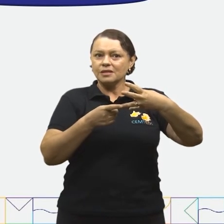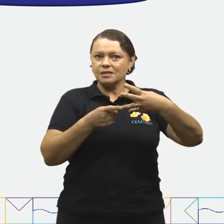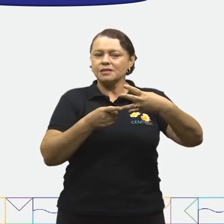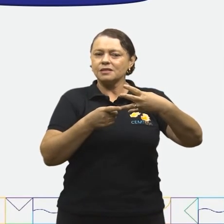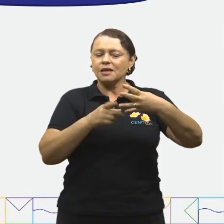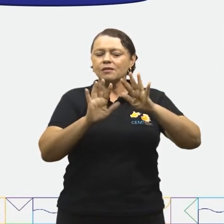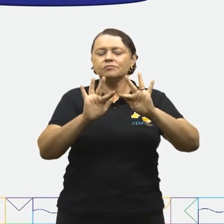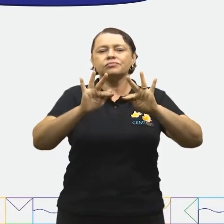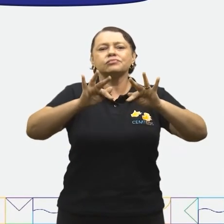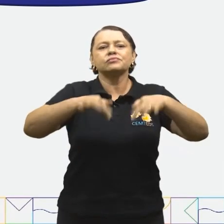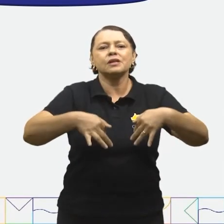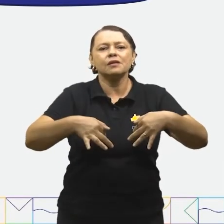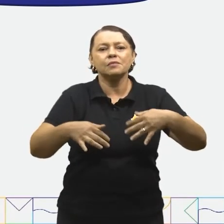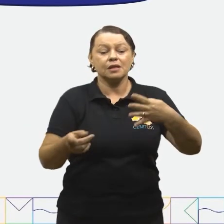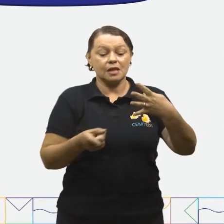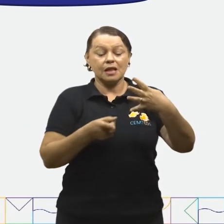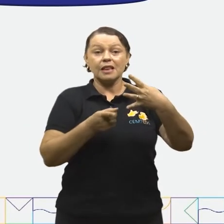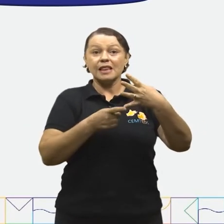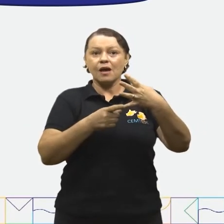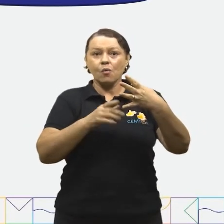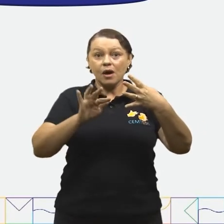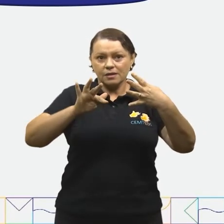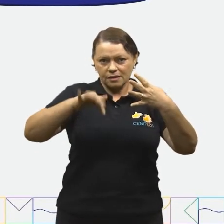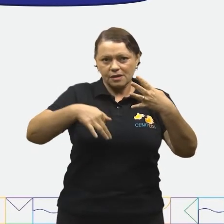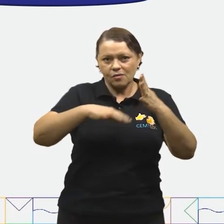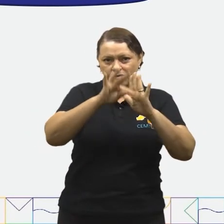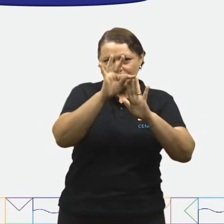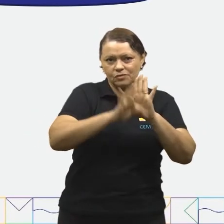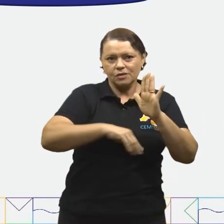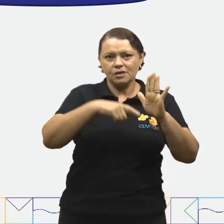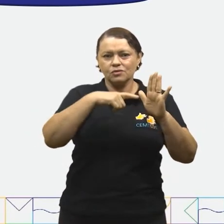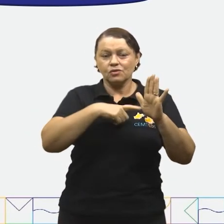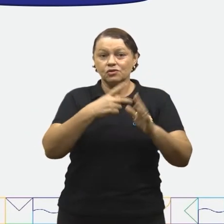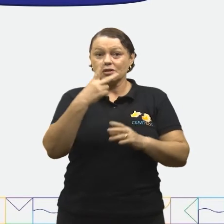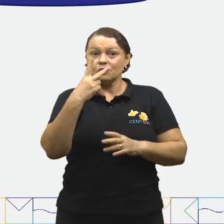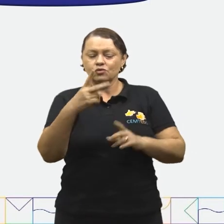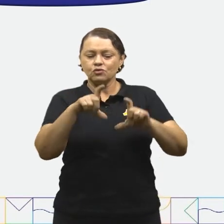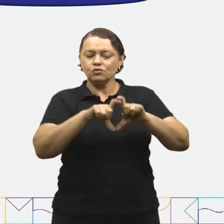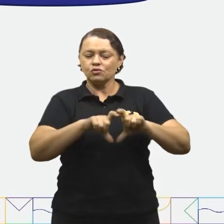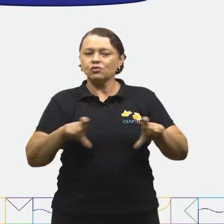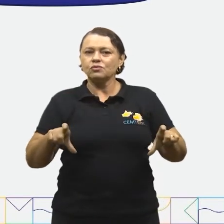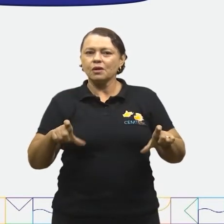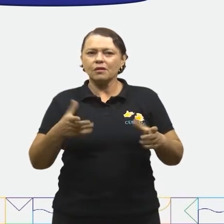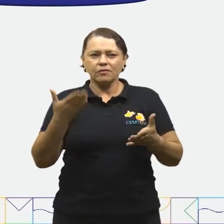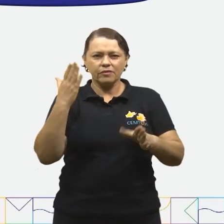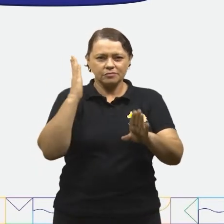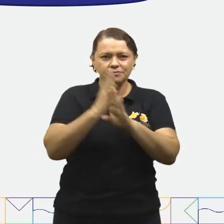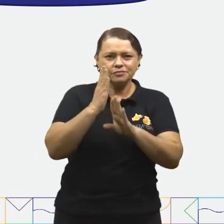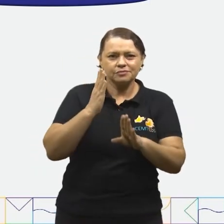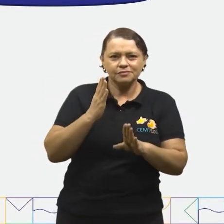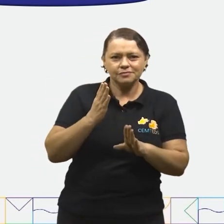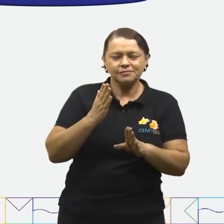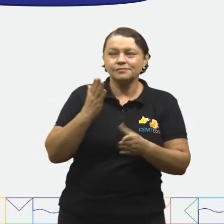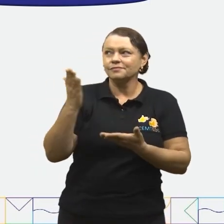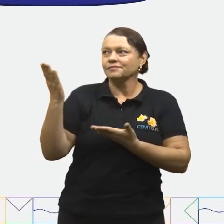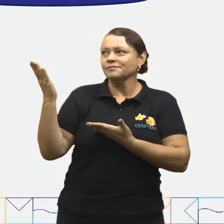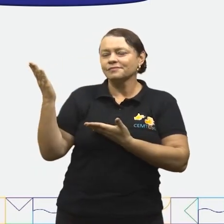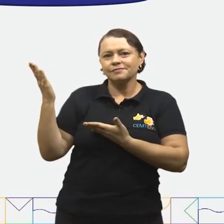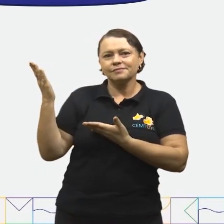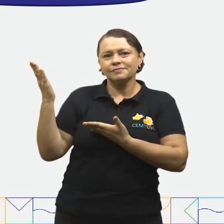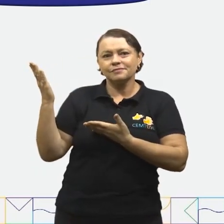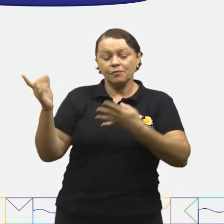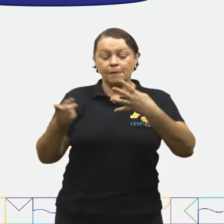Na última parte do texto, temos dois parágrafos. Vamos descobri-los? Observe que o quarto